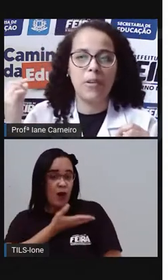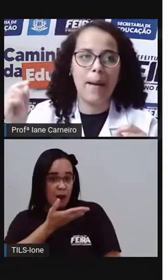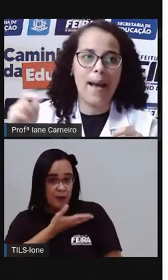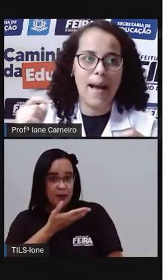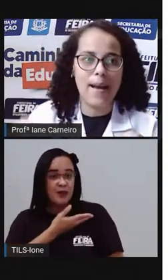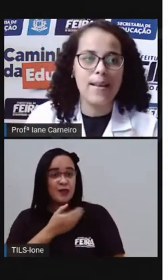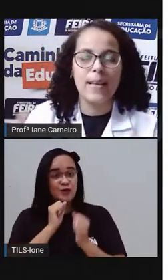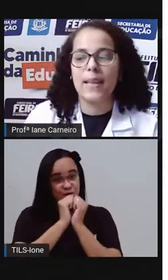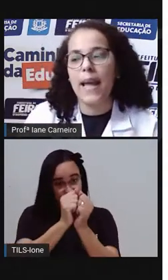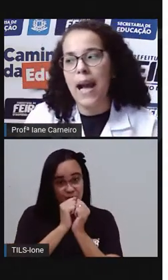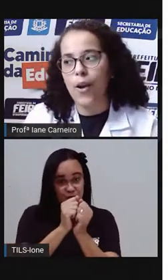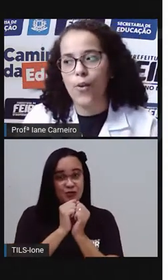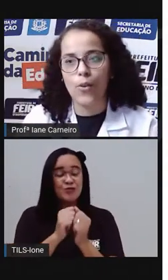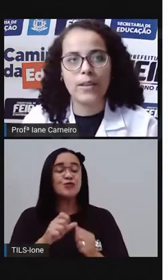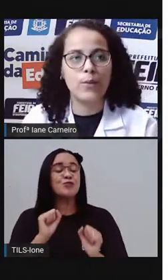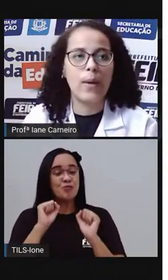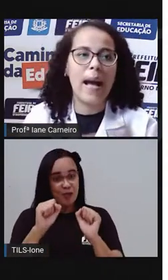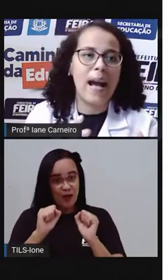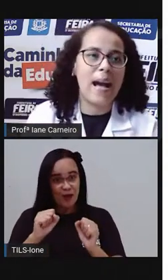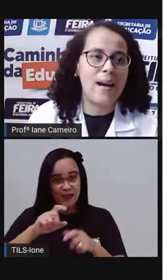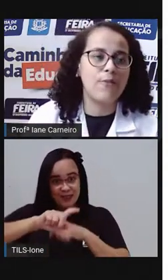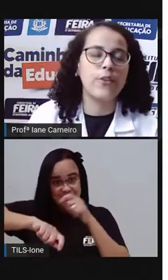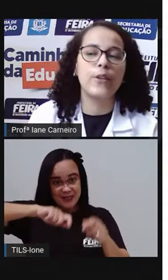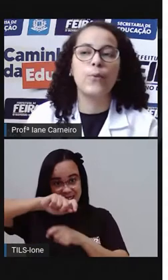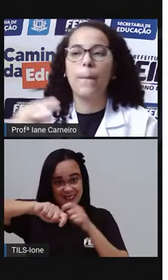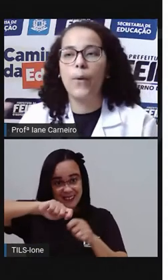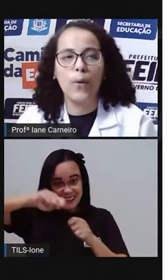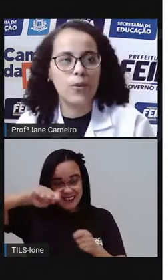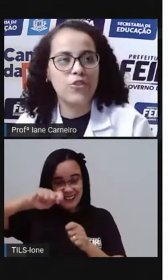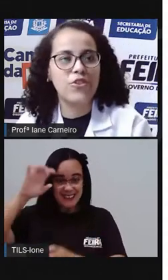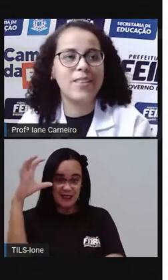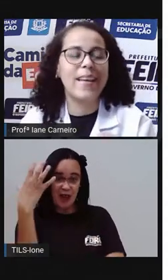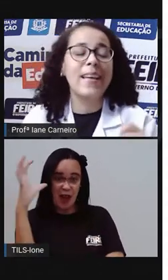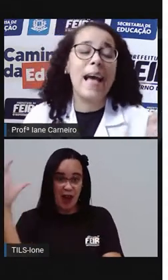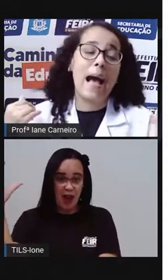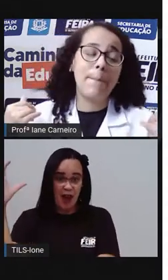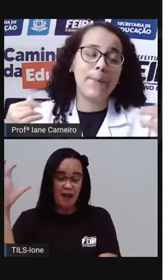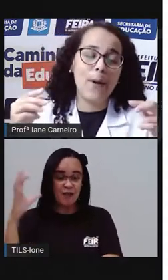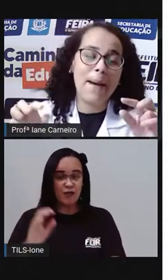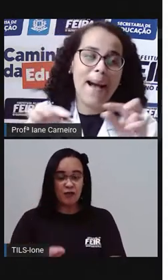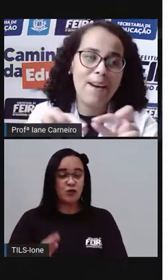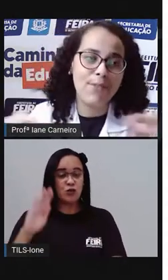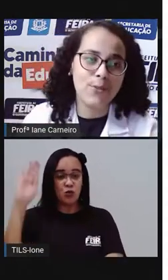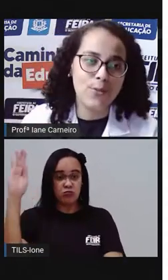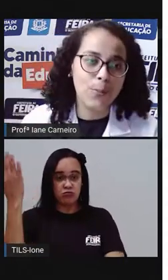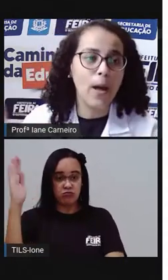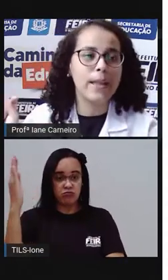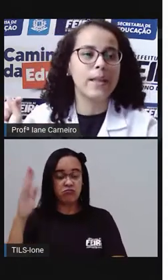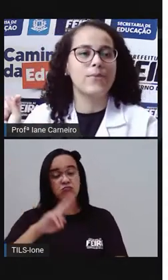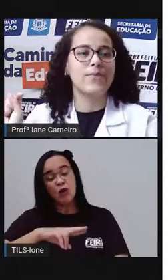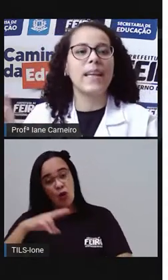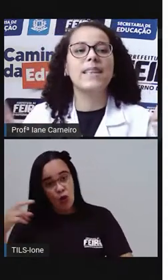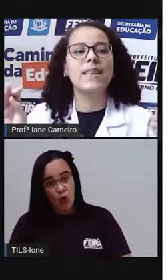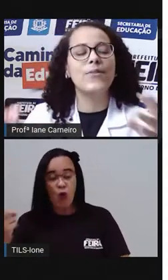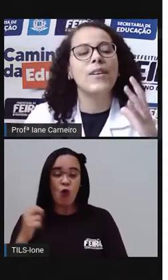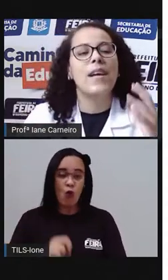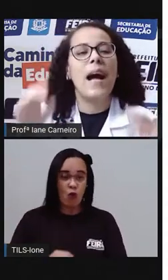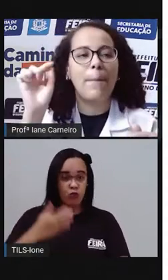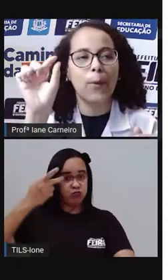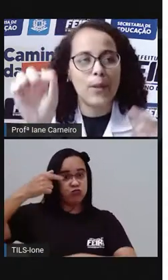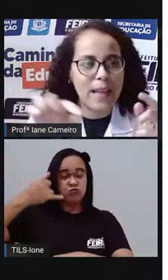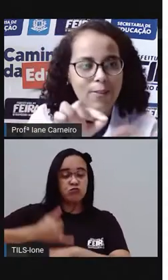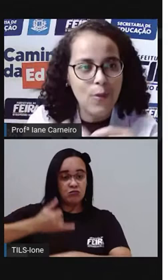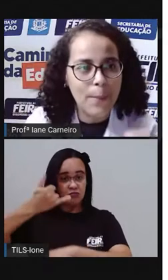você pode amarrar a corda numa árvore, num poste, a Pró amarrava no portão, Então,